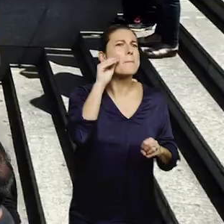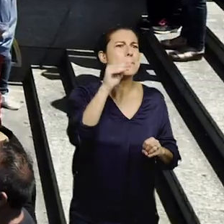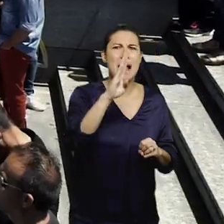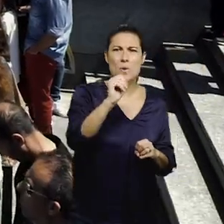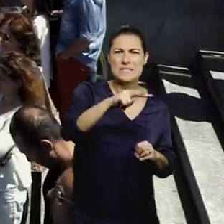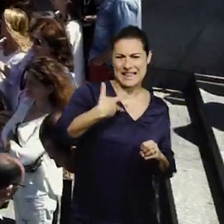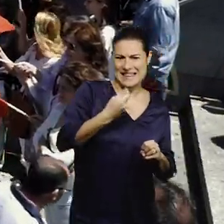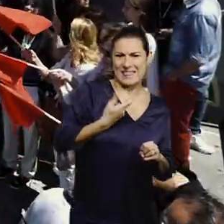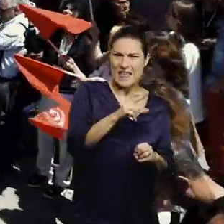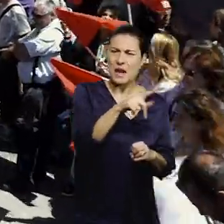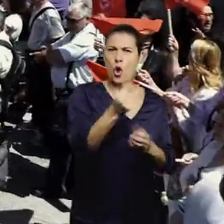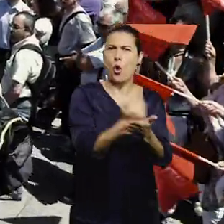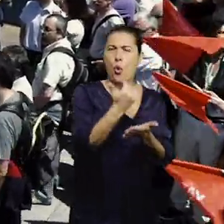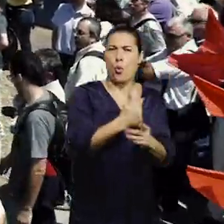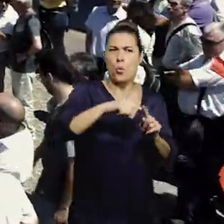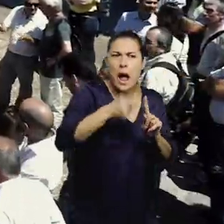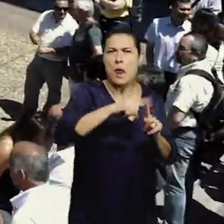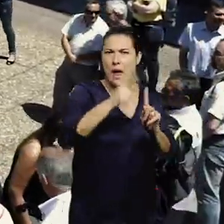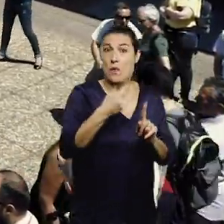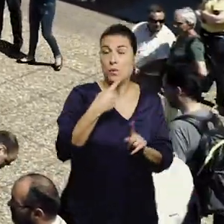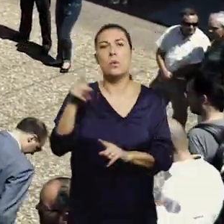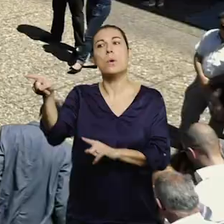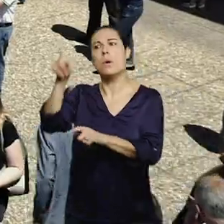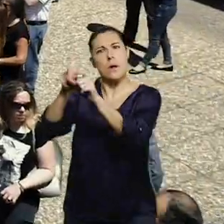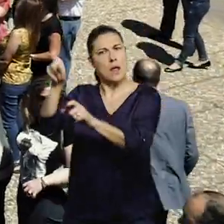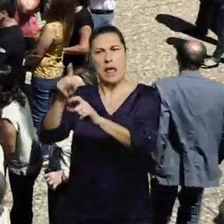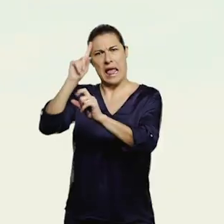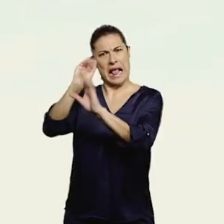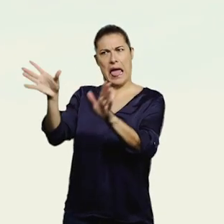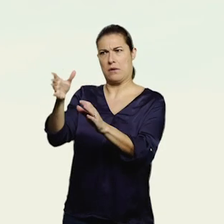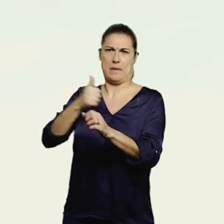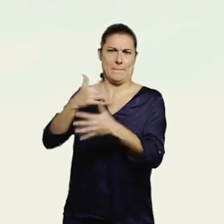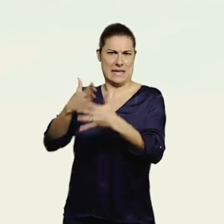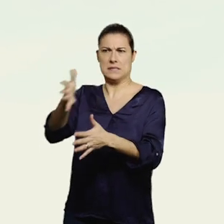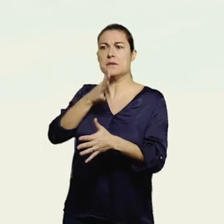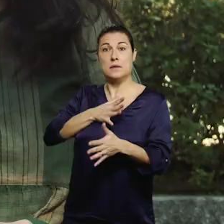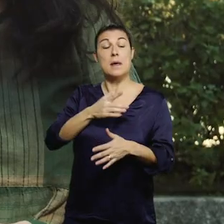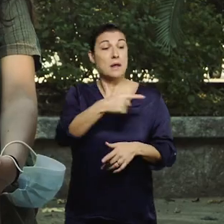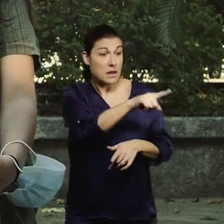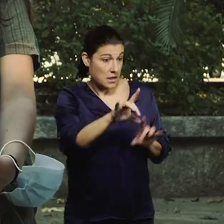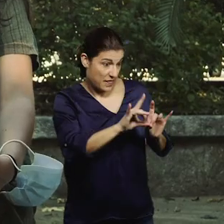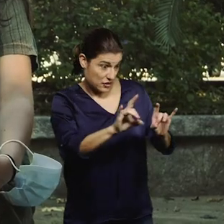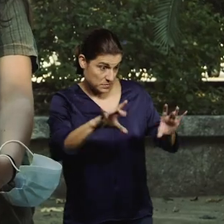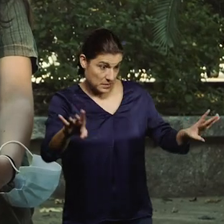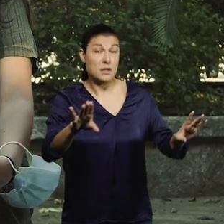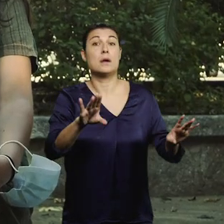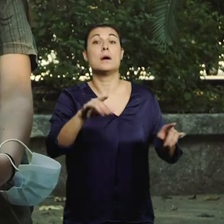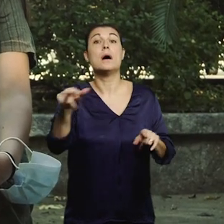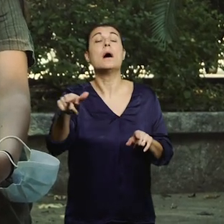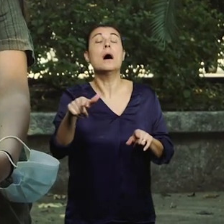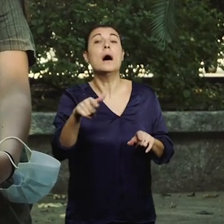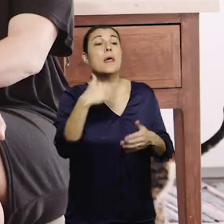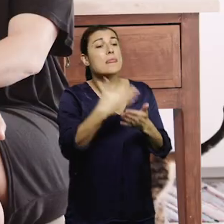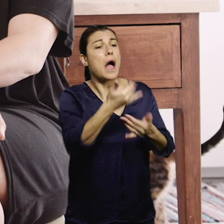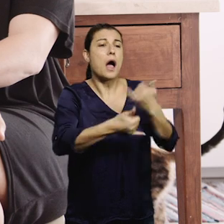os anos. Eles são claros. Eles dizem, nós vamos destruir estes trabalhadores porque vamos colocar trabalhadores temporários. É uma empresa que apresenta lucros